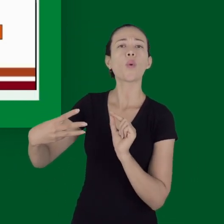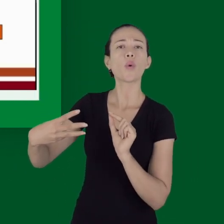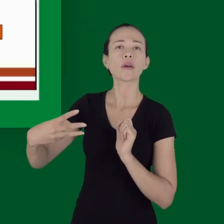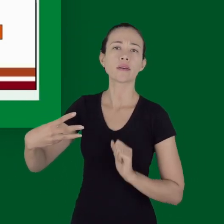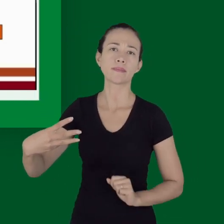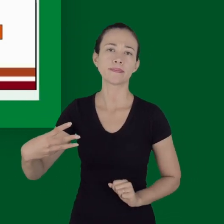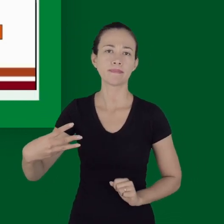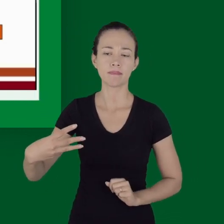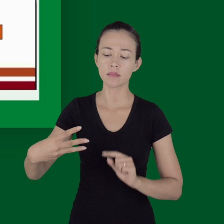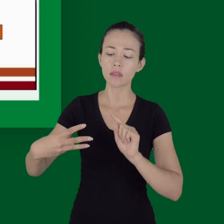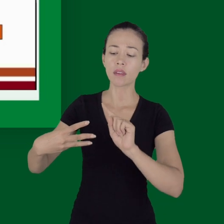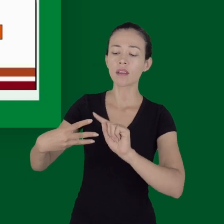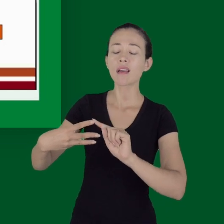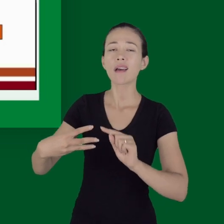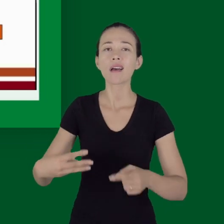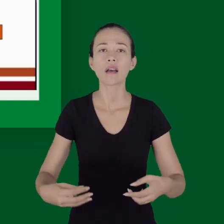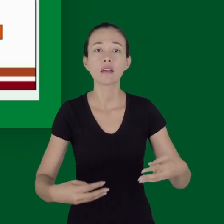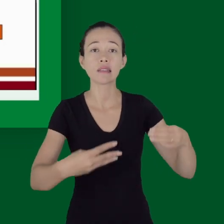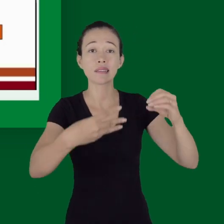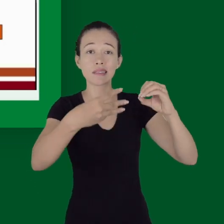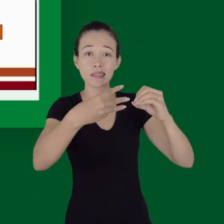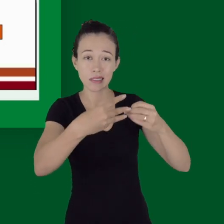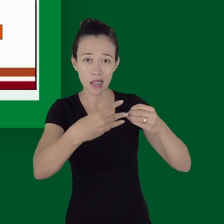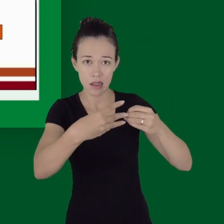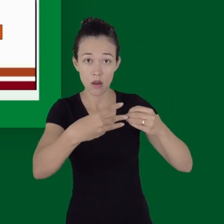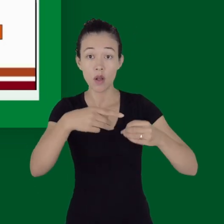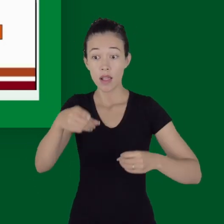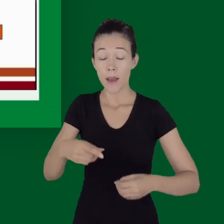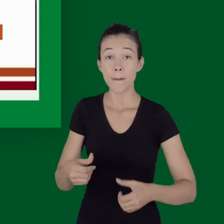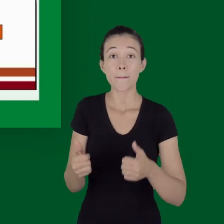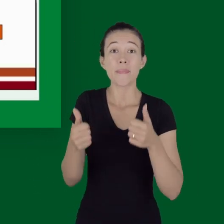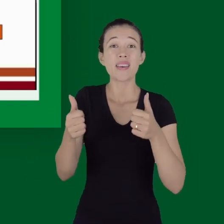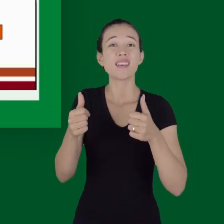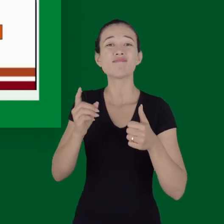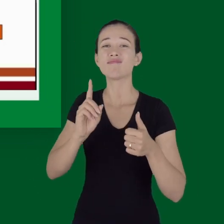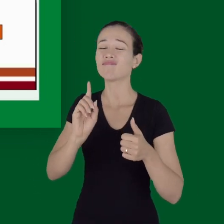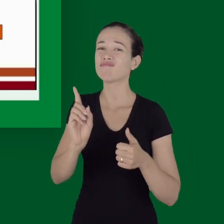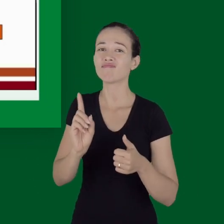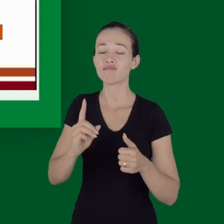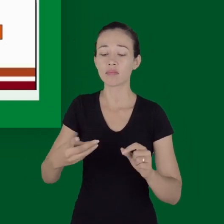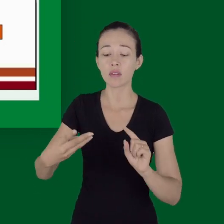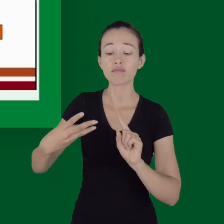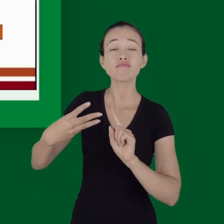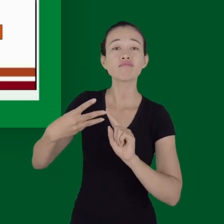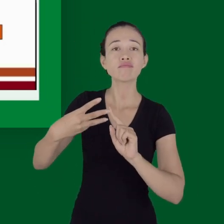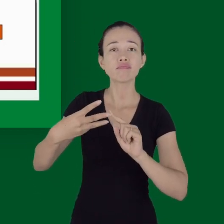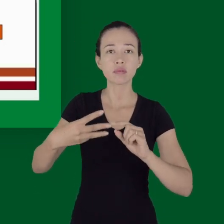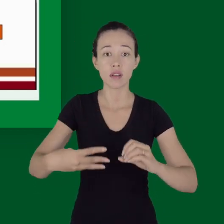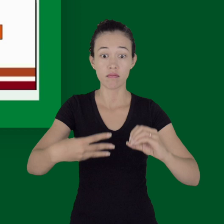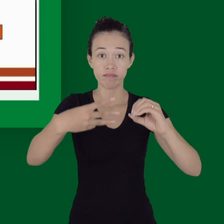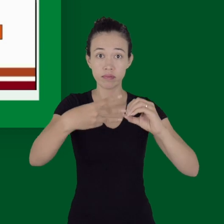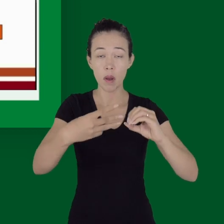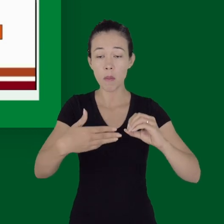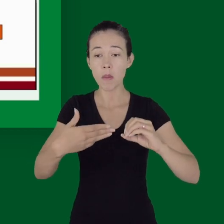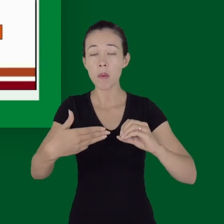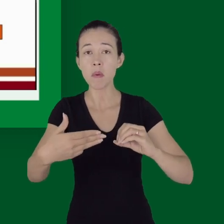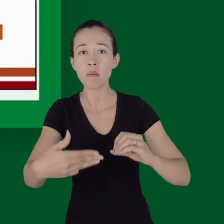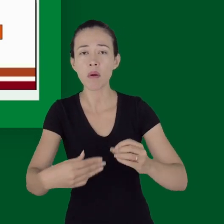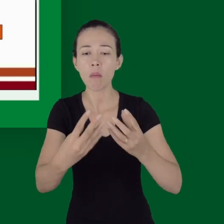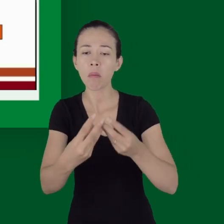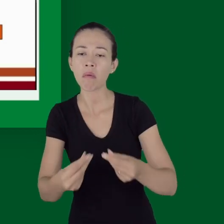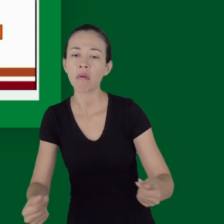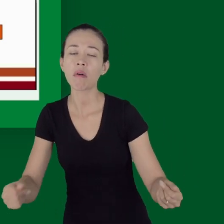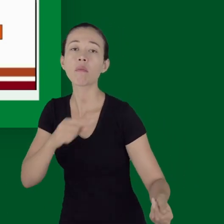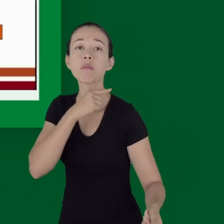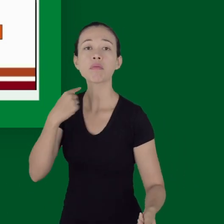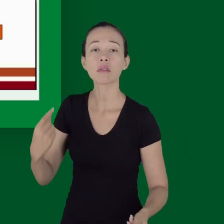mecanismos lesivos. Eles vão determinar disfunção celular, morte e edema. E vão atingir os principais